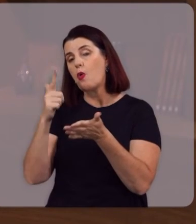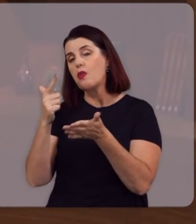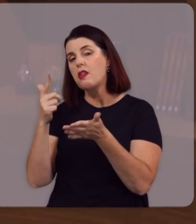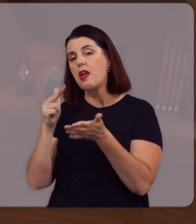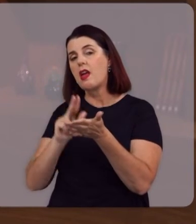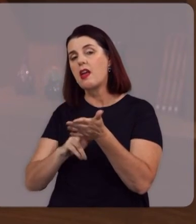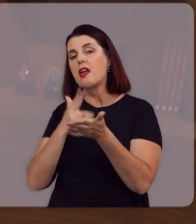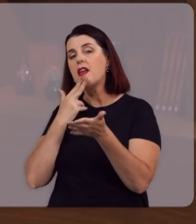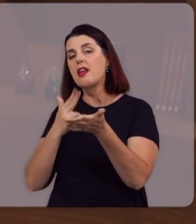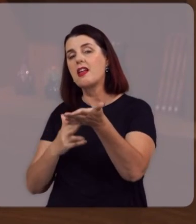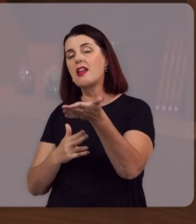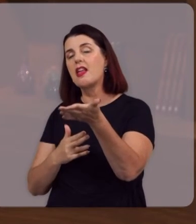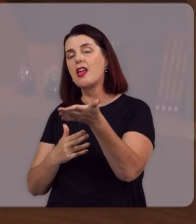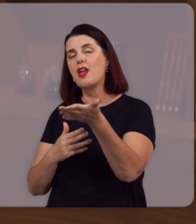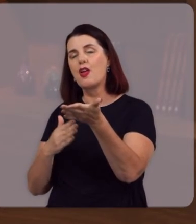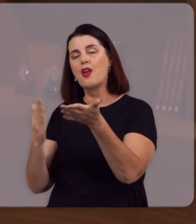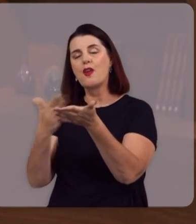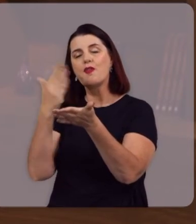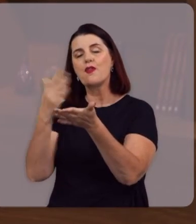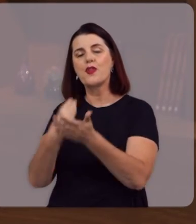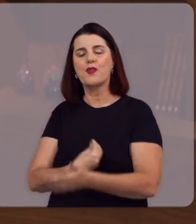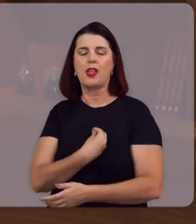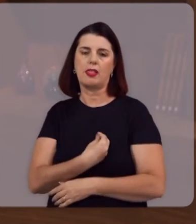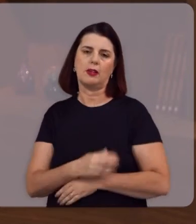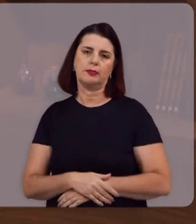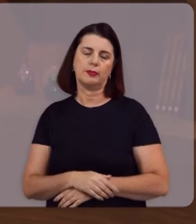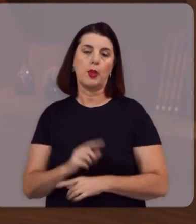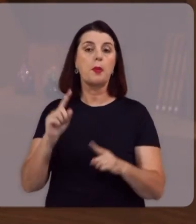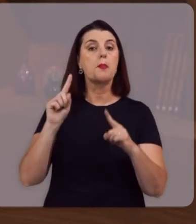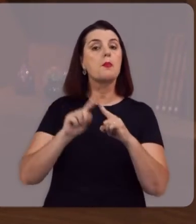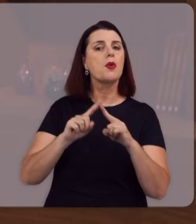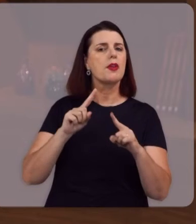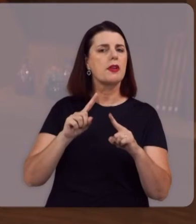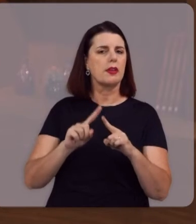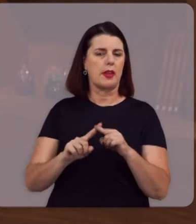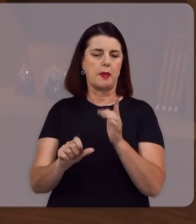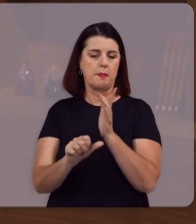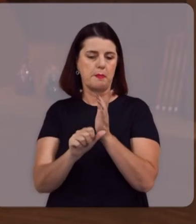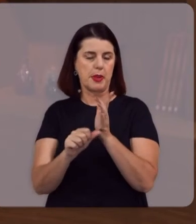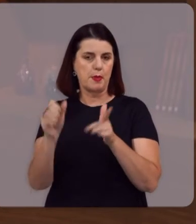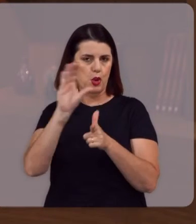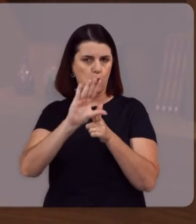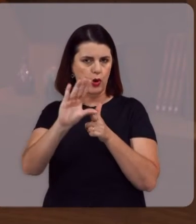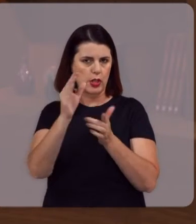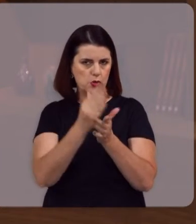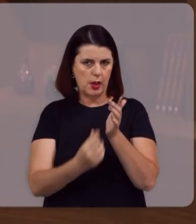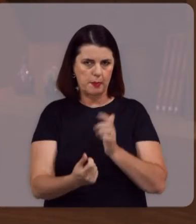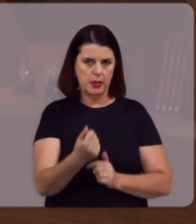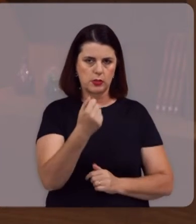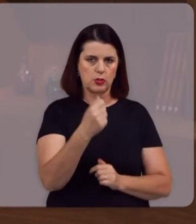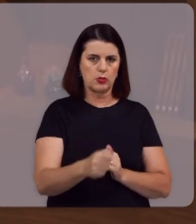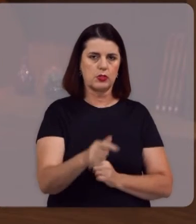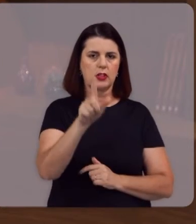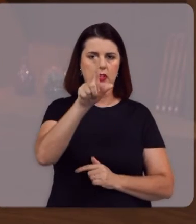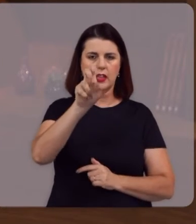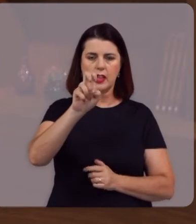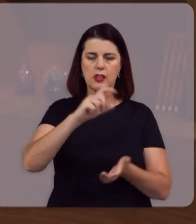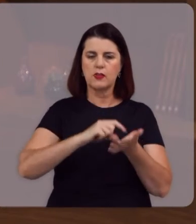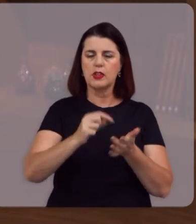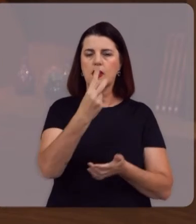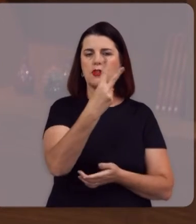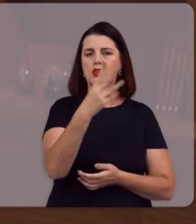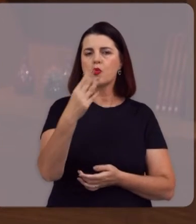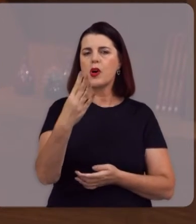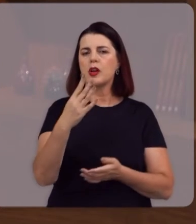Da vida Isso porque Conforme Primeiro Coríntios 15 Verso 24